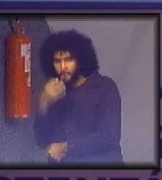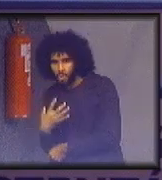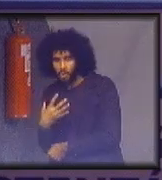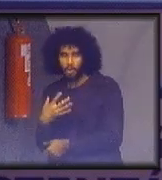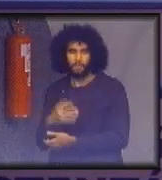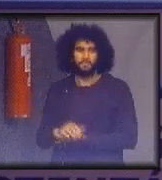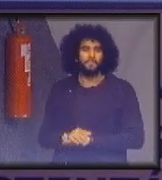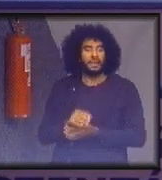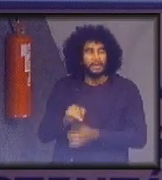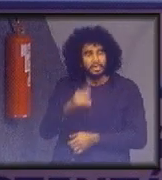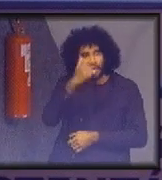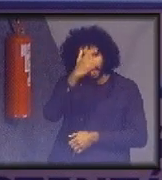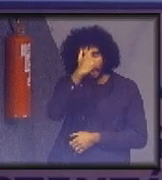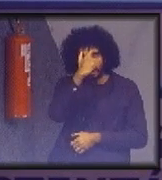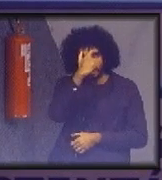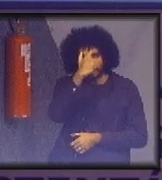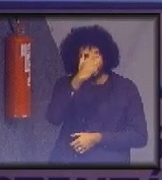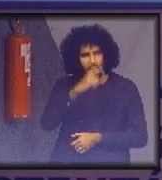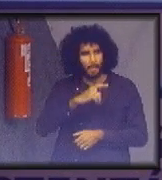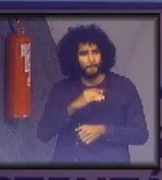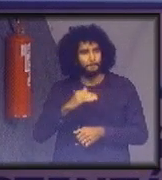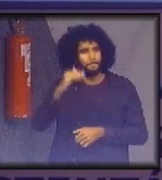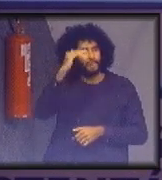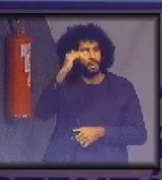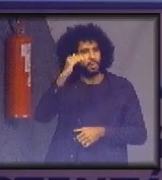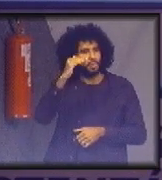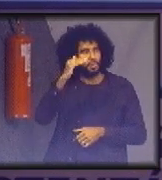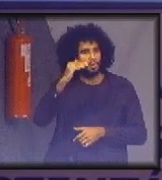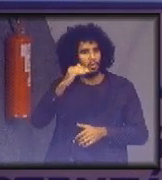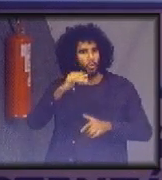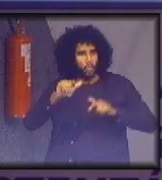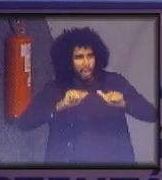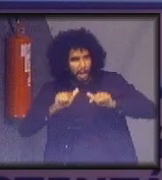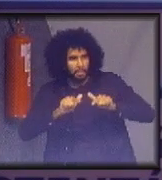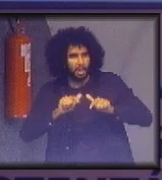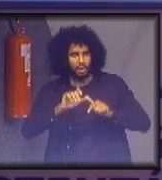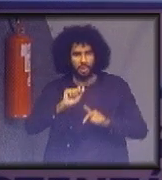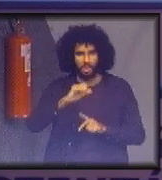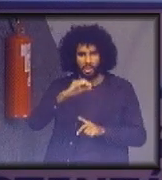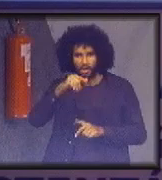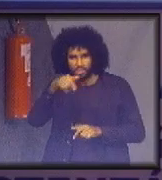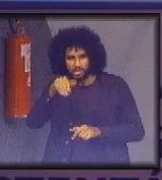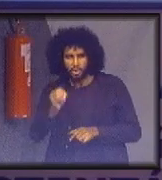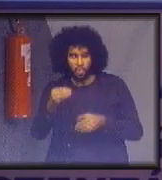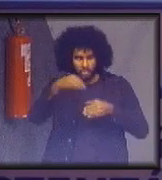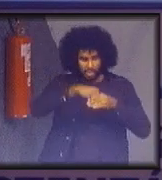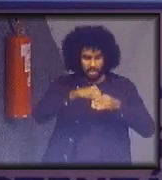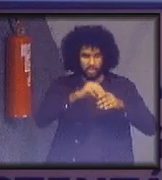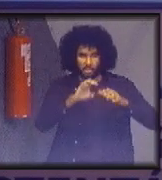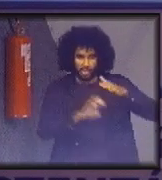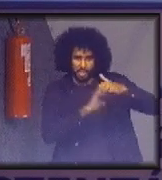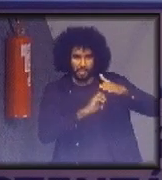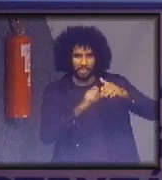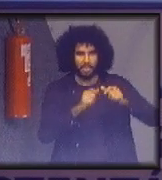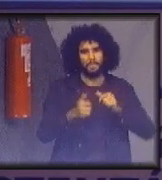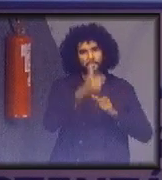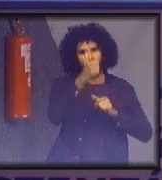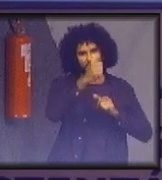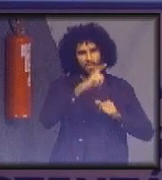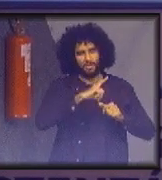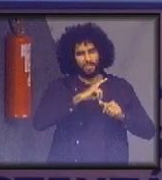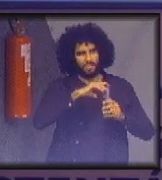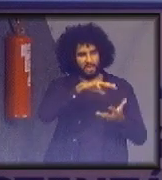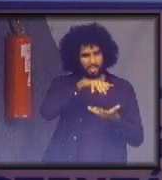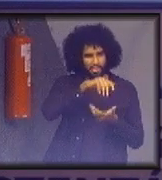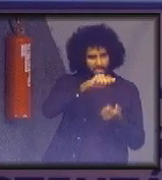se essa consciência no consumo é maior, a ação dessas pessoas dentro da instituição vai ser muito maior na direção de sustentabilidade.